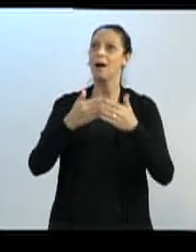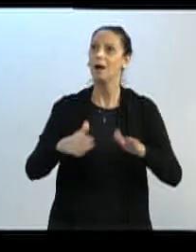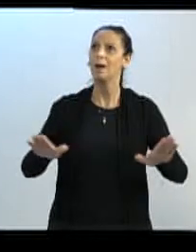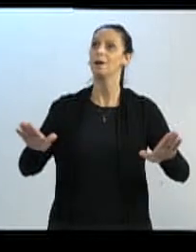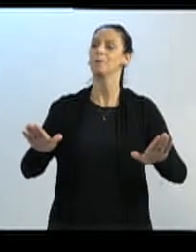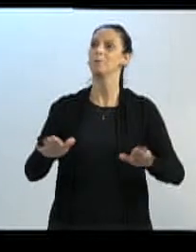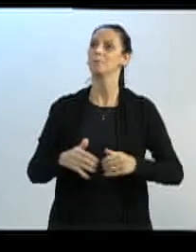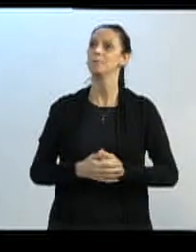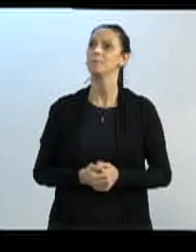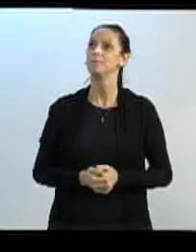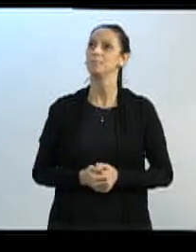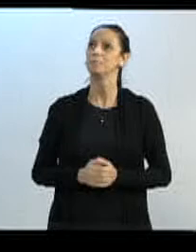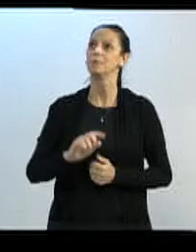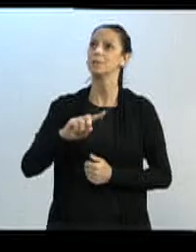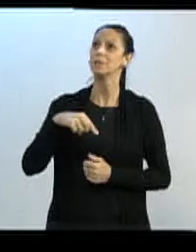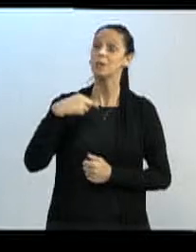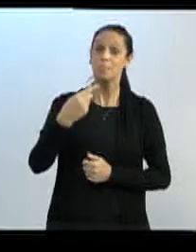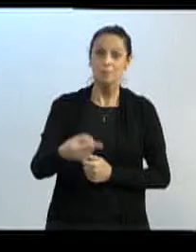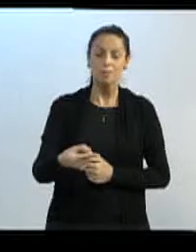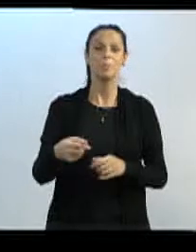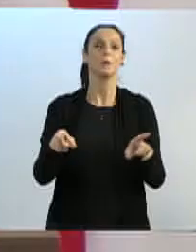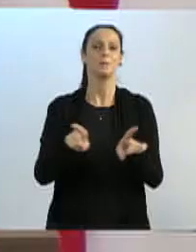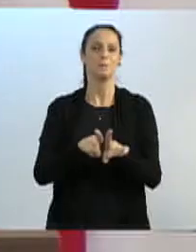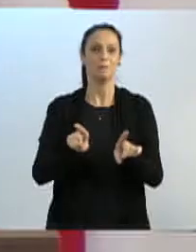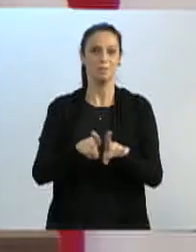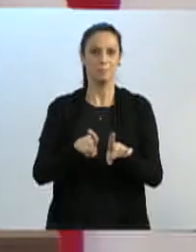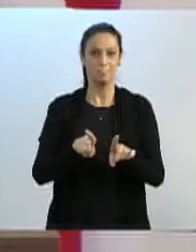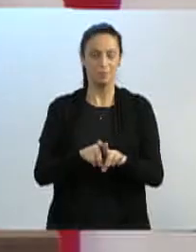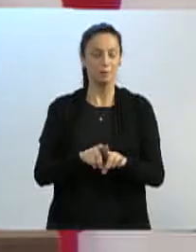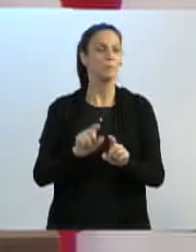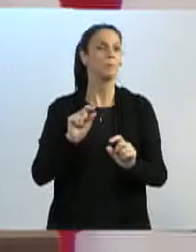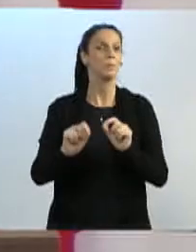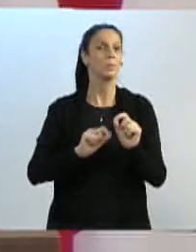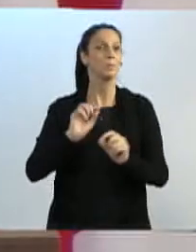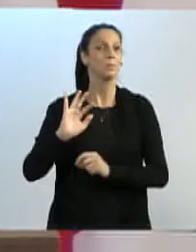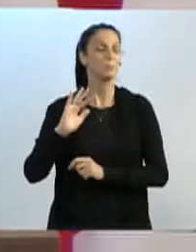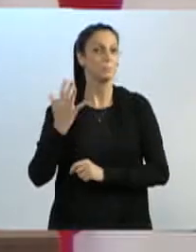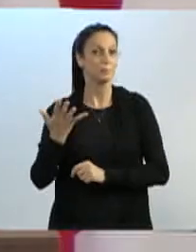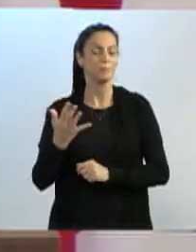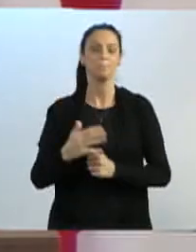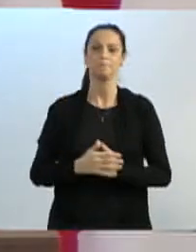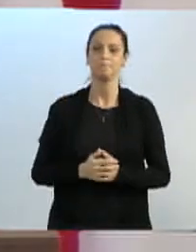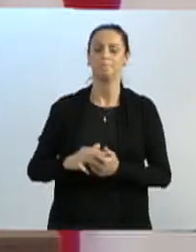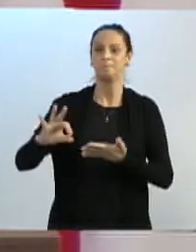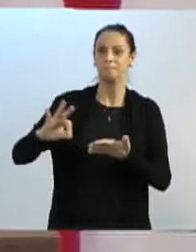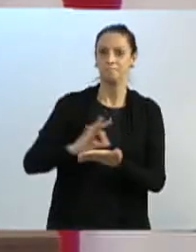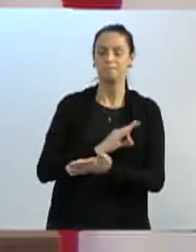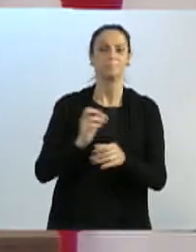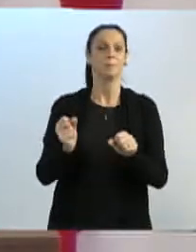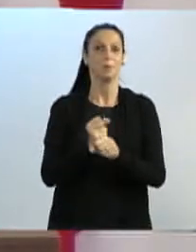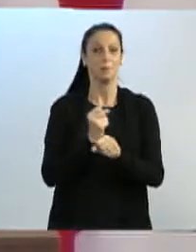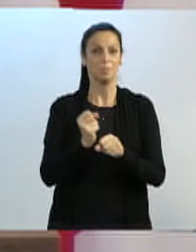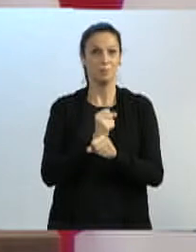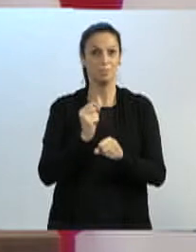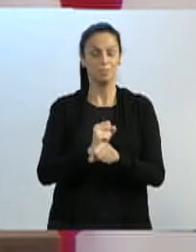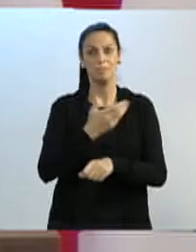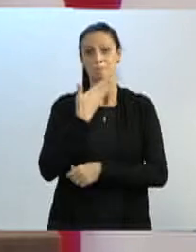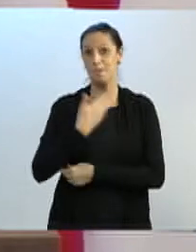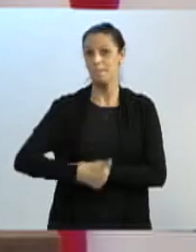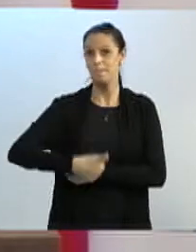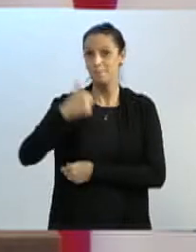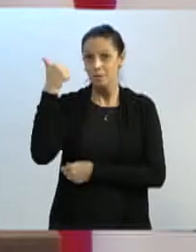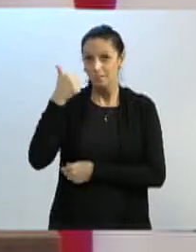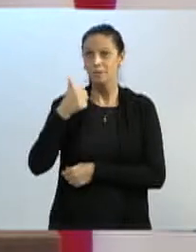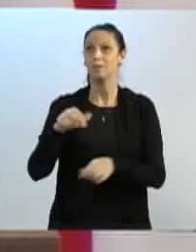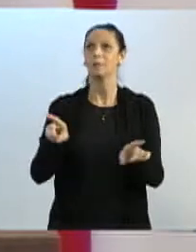mais tarde, como também já foi citado aqui pelos colegas, nós tivemos a assinatura da hora de serviço para as melhorias na